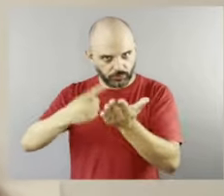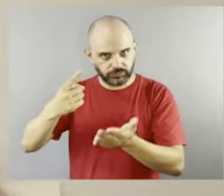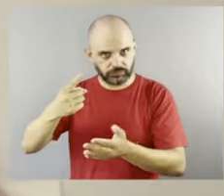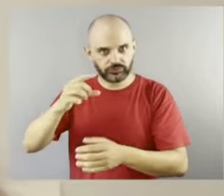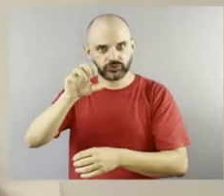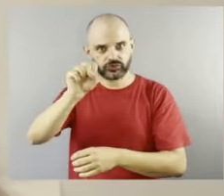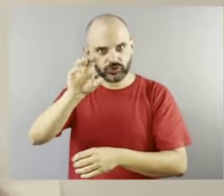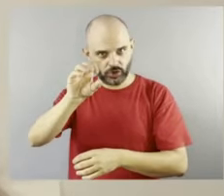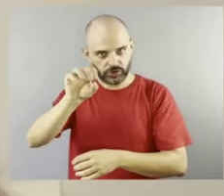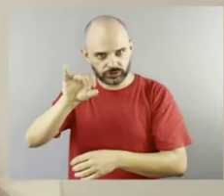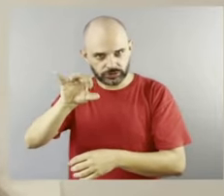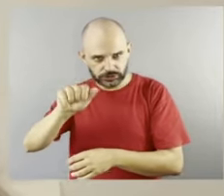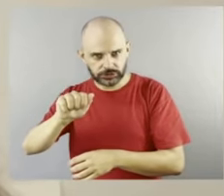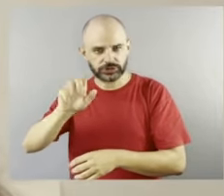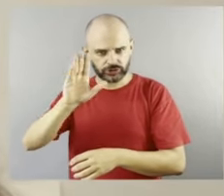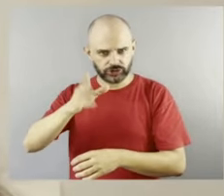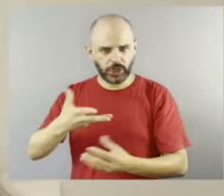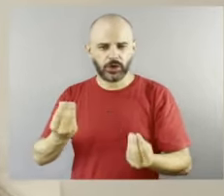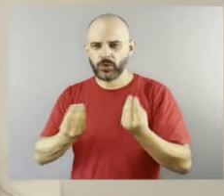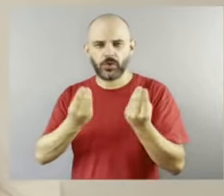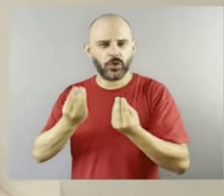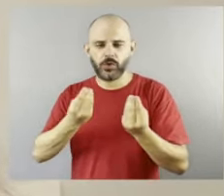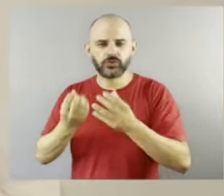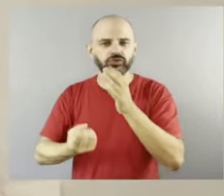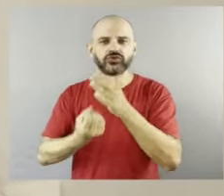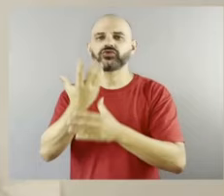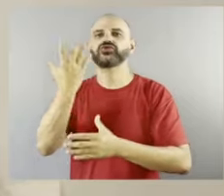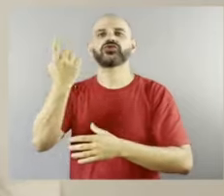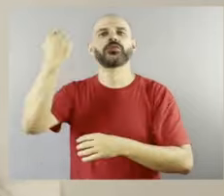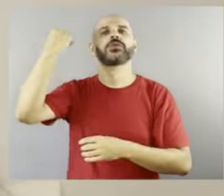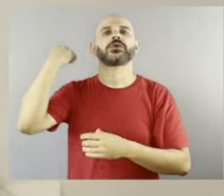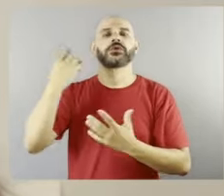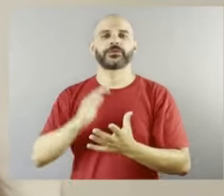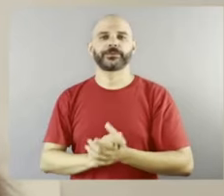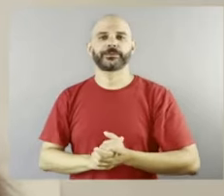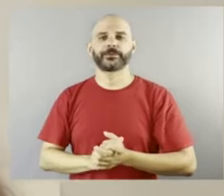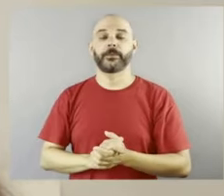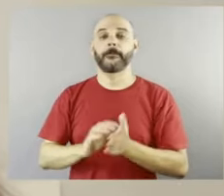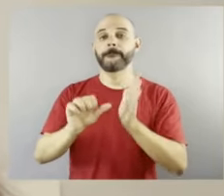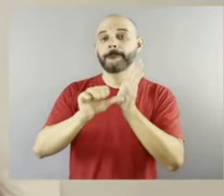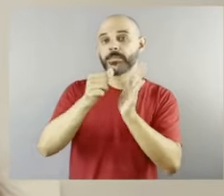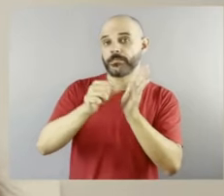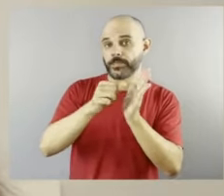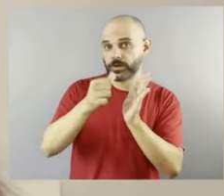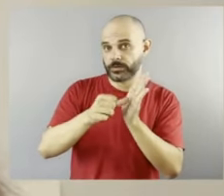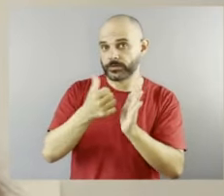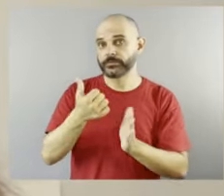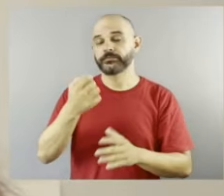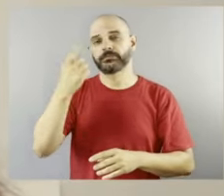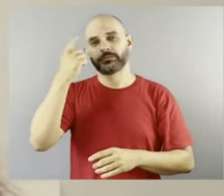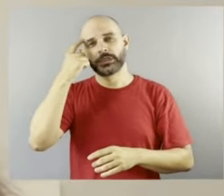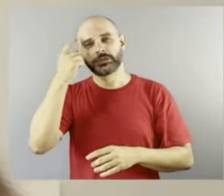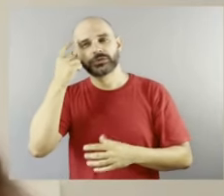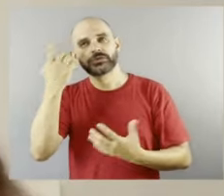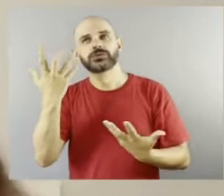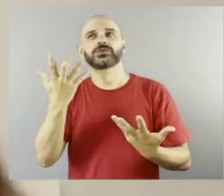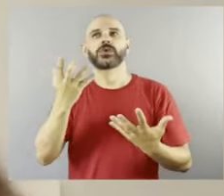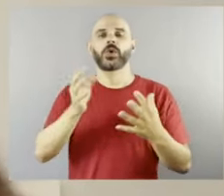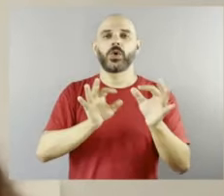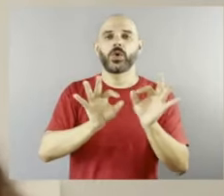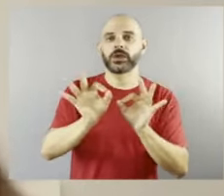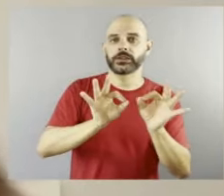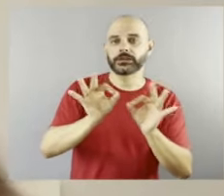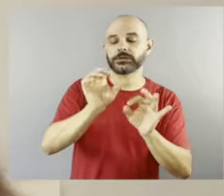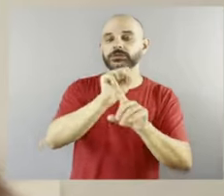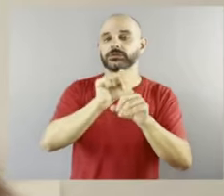pensamento, como é que surge aí, então, essa... Não, nós trabalhamos primeiro num pensamento muito de organização